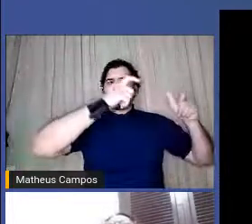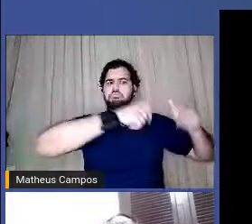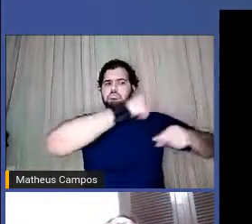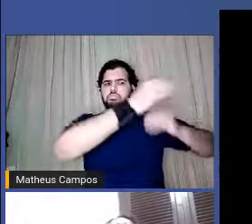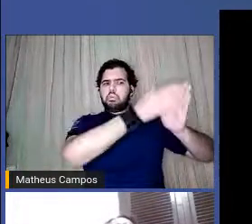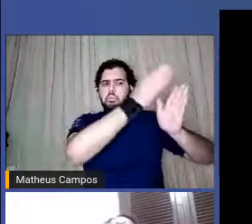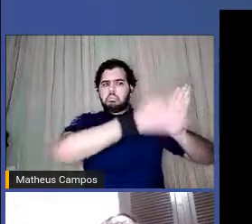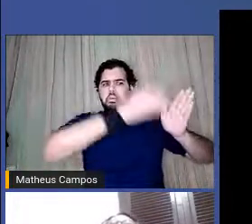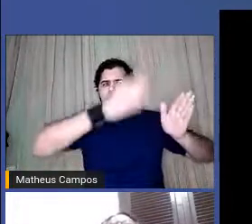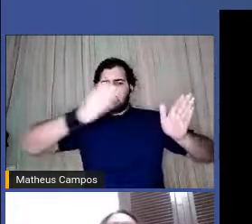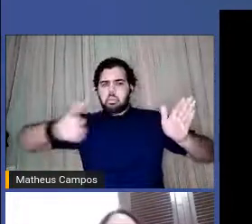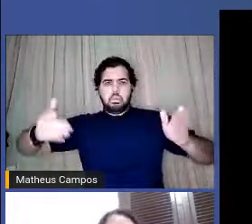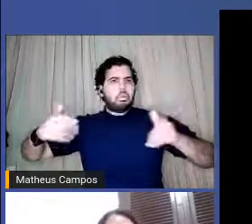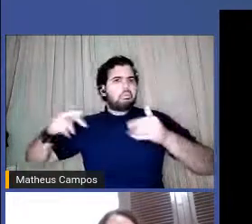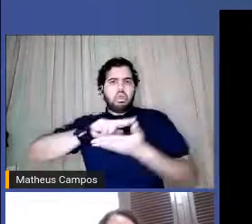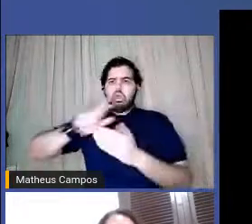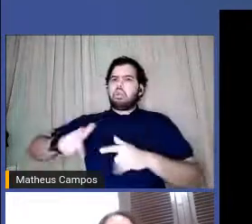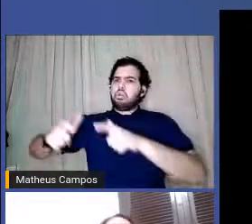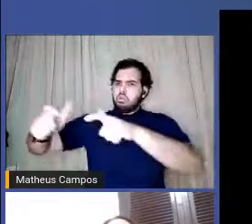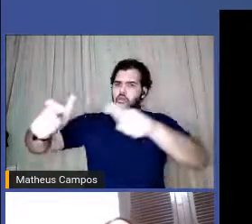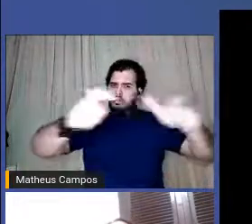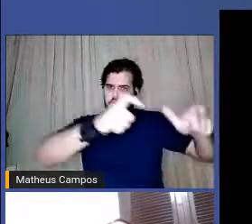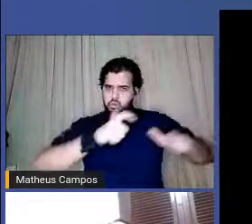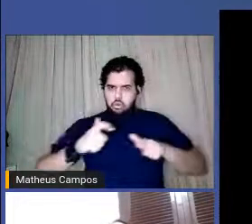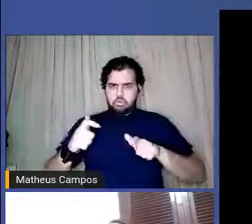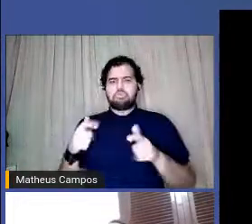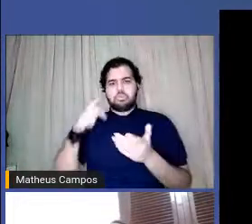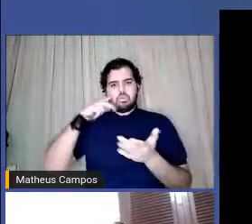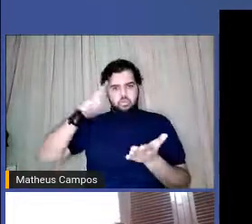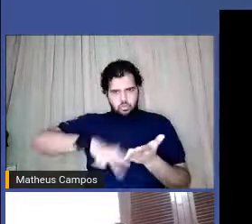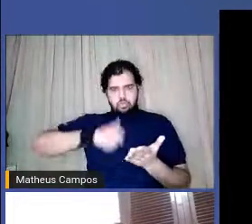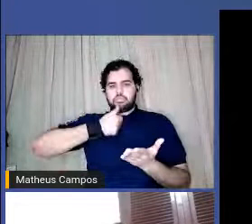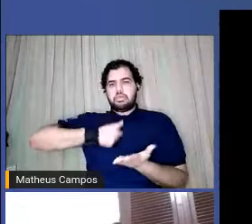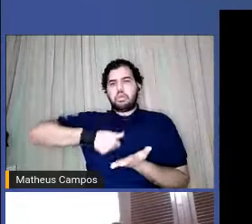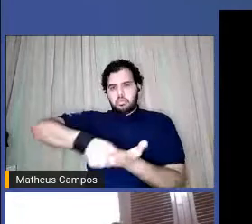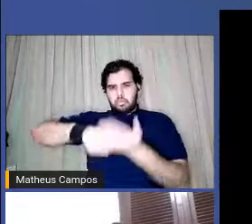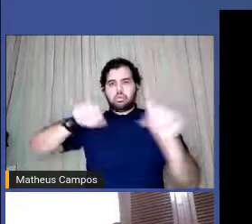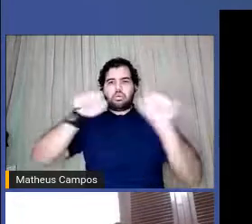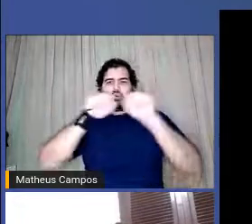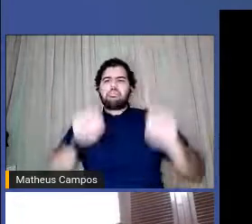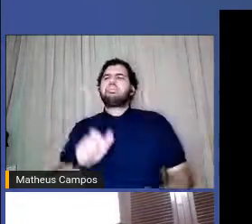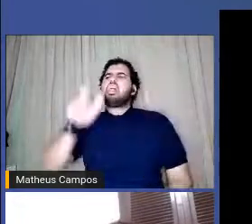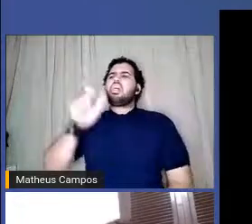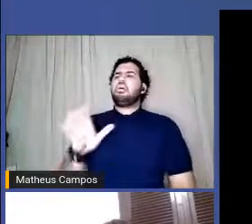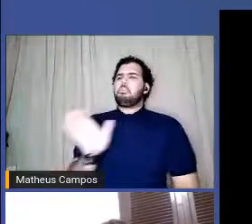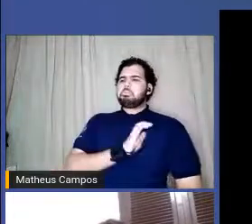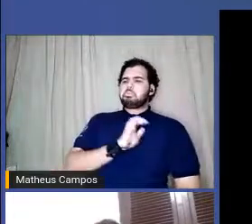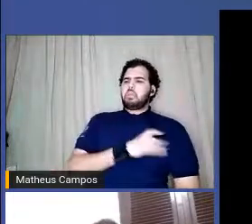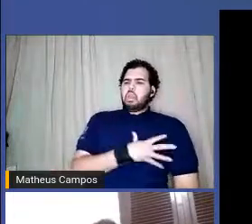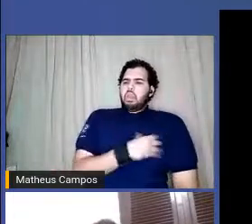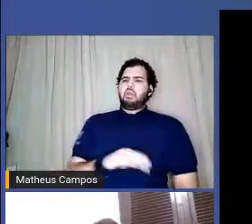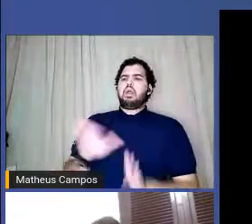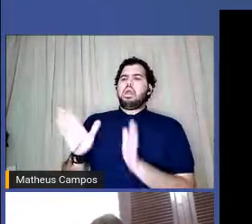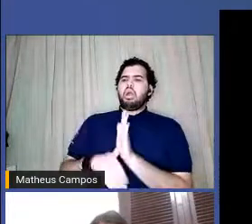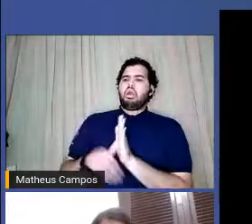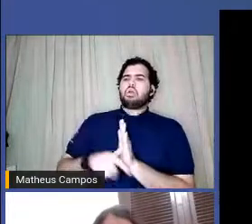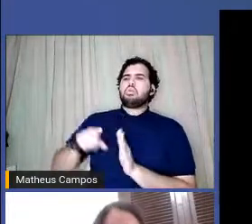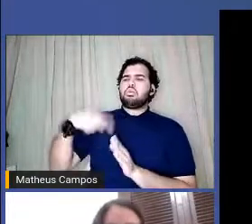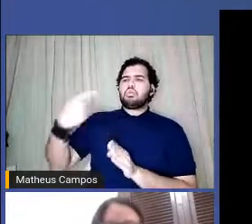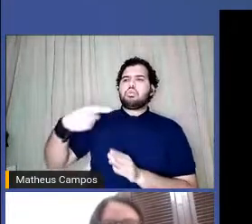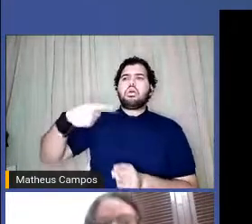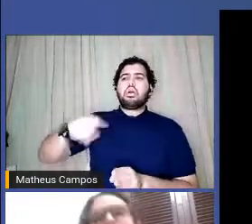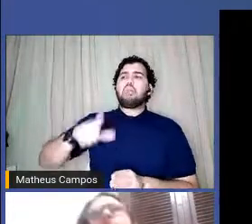Vou ler aqui pra vocês. Carta ao Sistema. Ei, burguês, filho de ladrão, vai ter preta fazendo